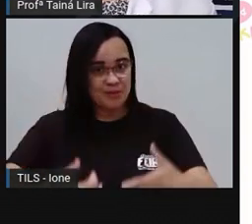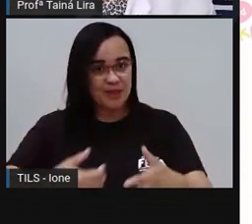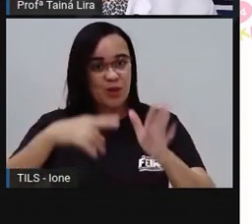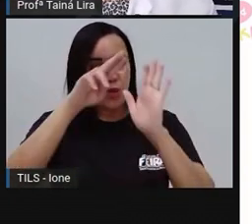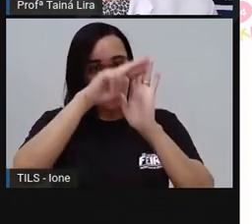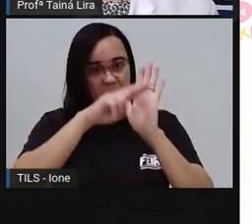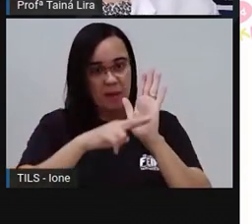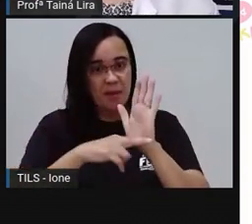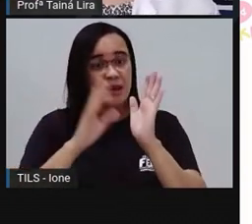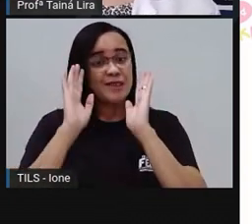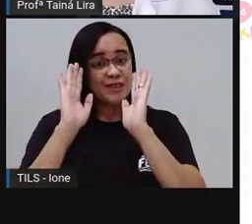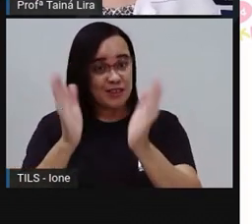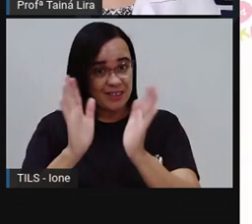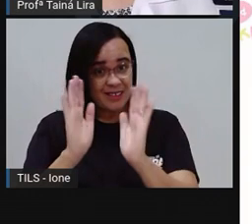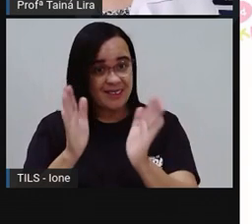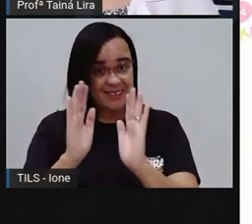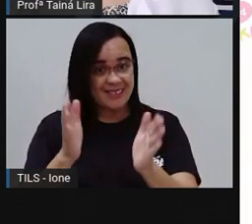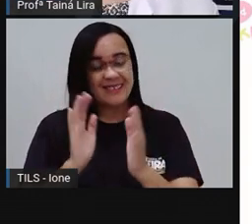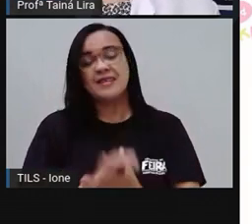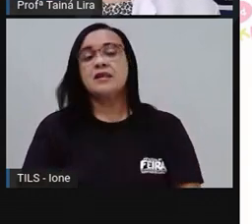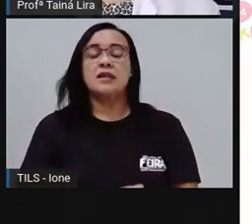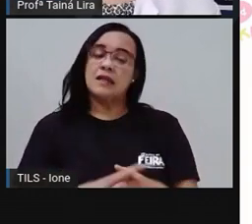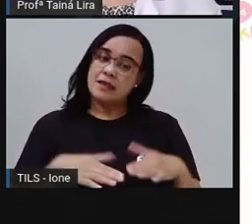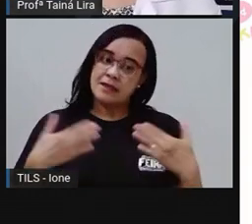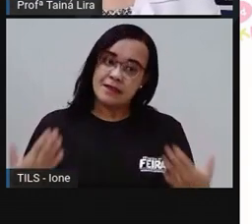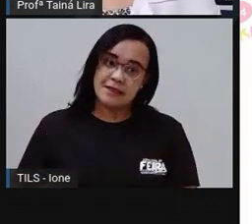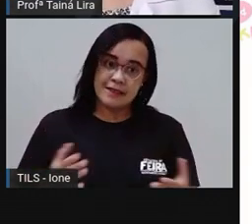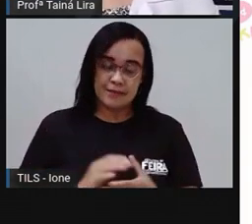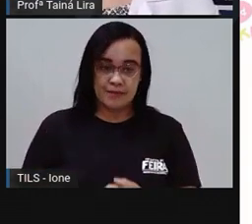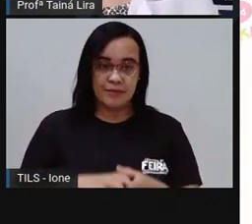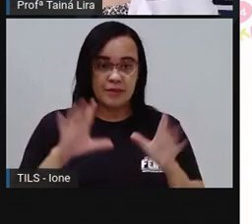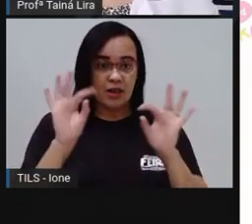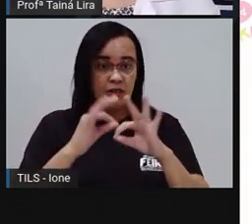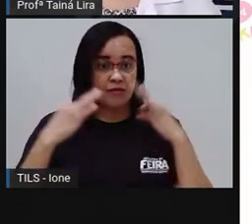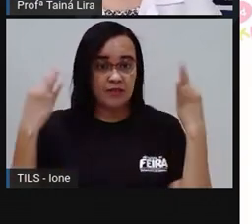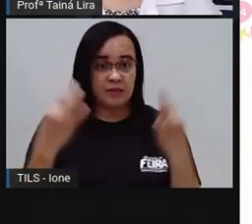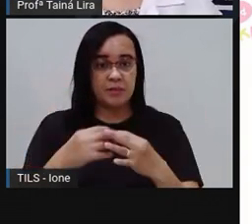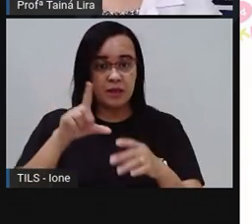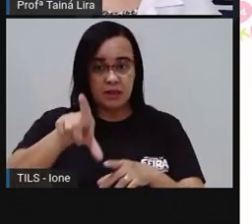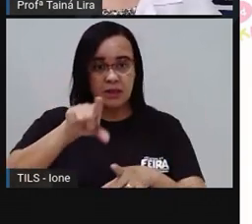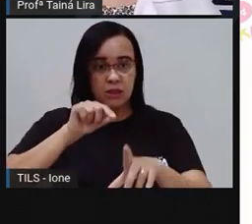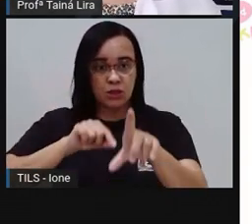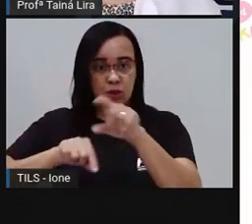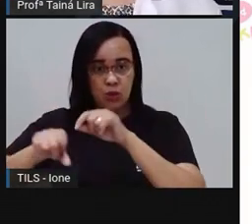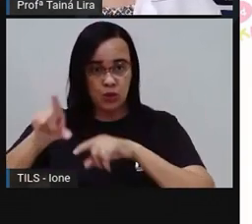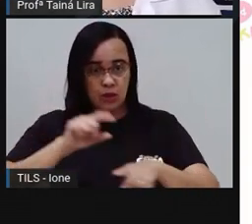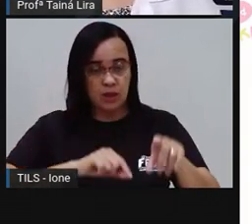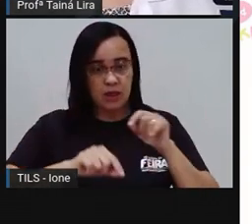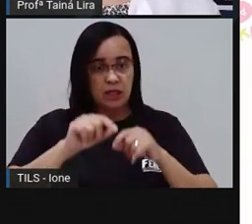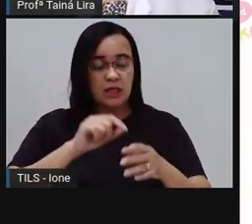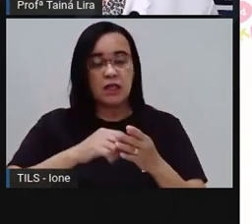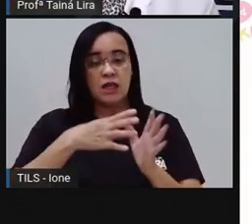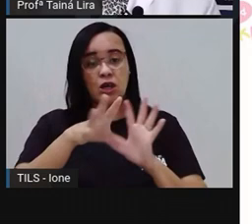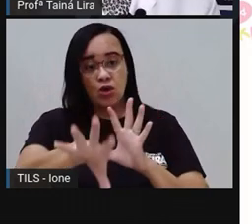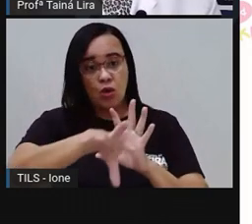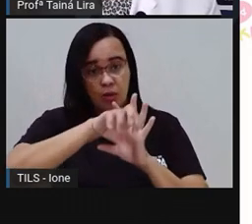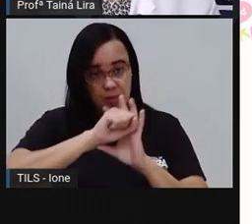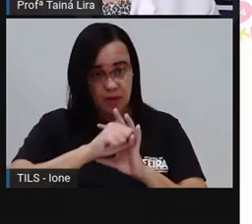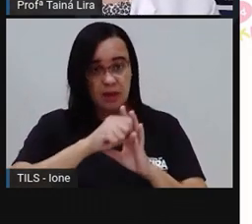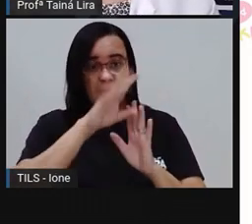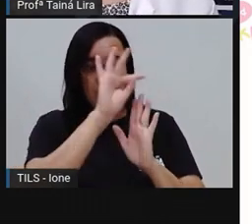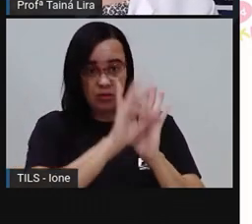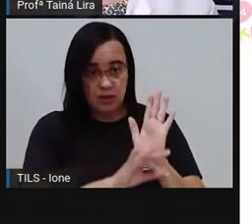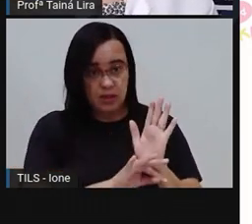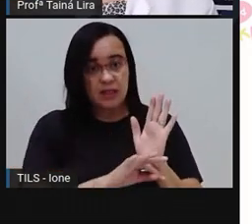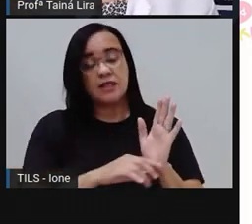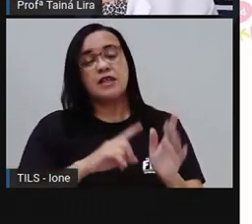é? Então vai precisar da ajuda deles Para escolher aí a receita Para copiar Para ler o texto Vê se